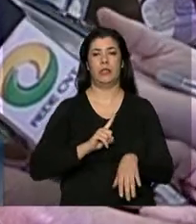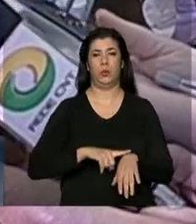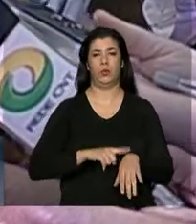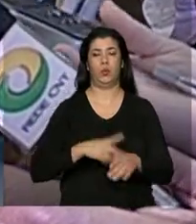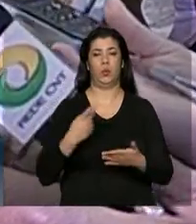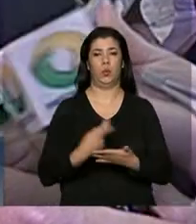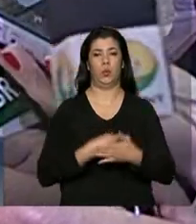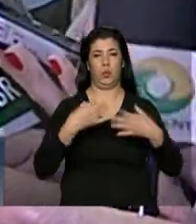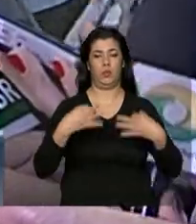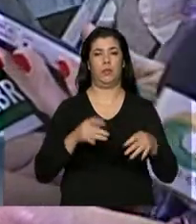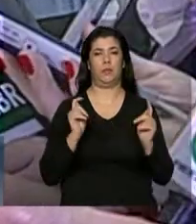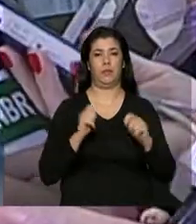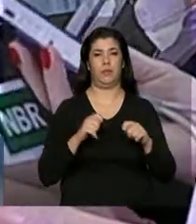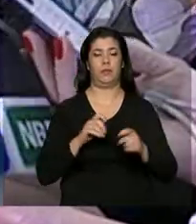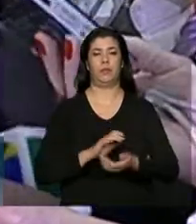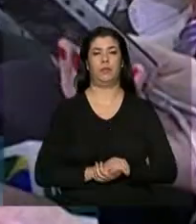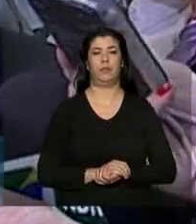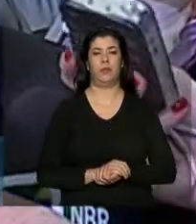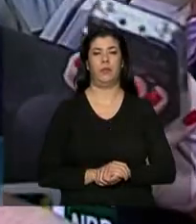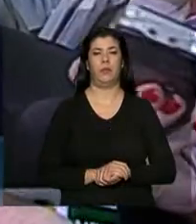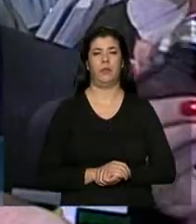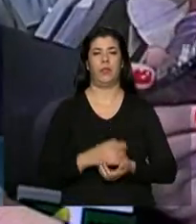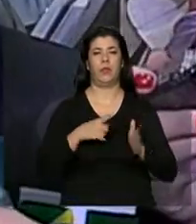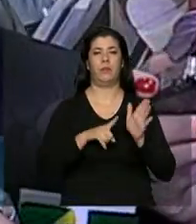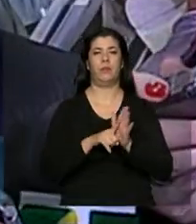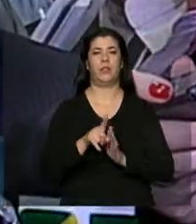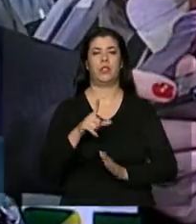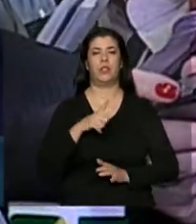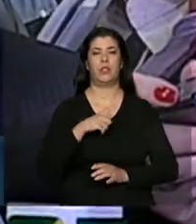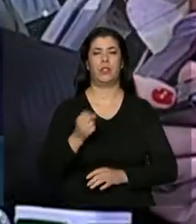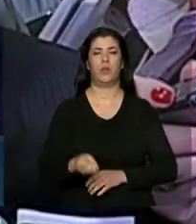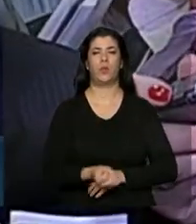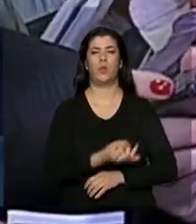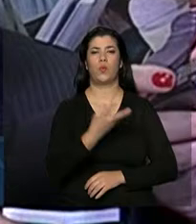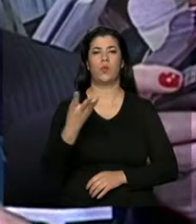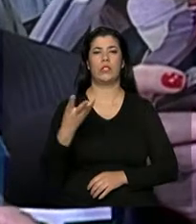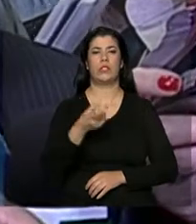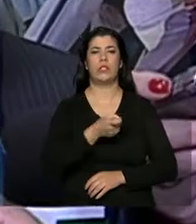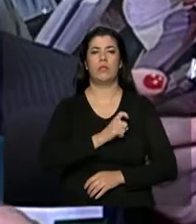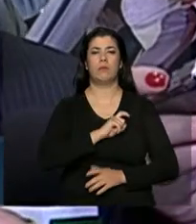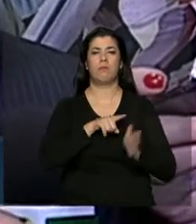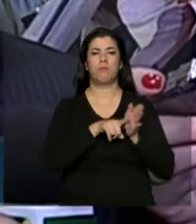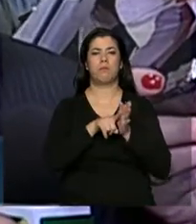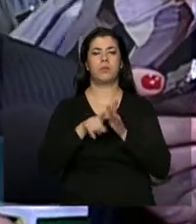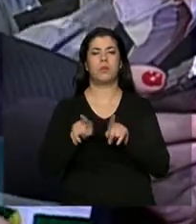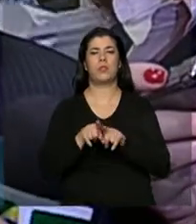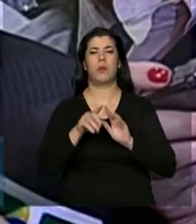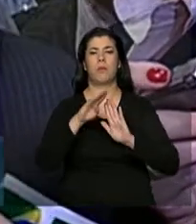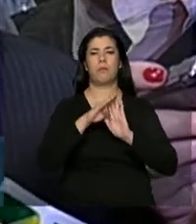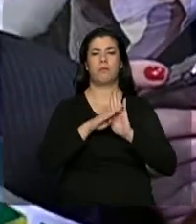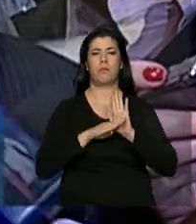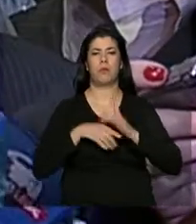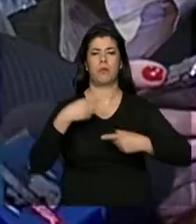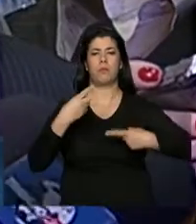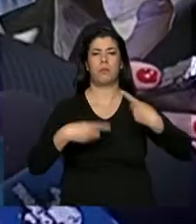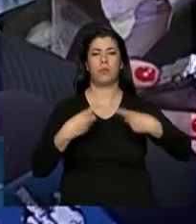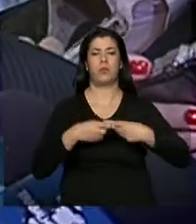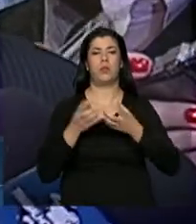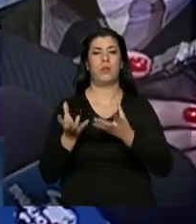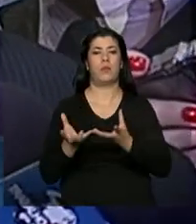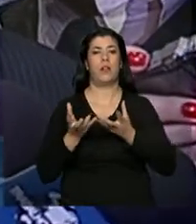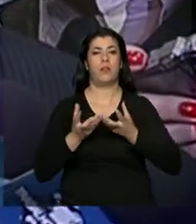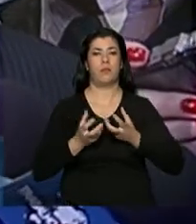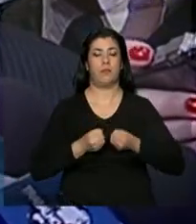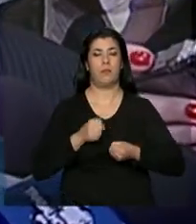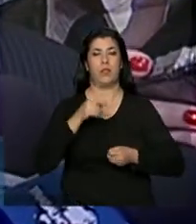rápido possível. Ministro, a gente viu aí que tem um grande número de fiscalizações. Tem algum programa, alguma política para acolher essas pessoas que